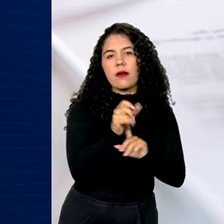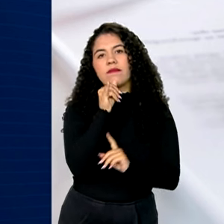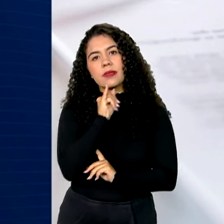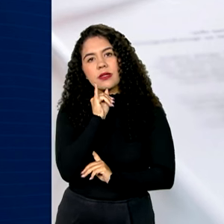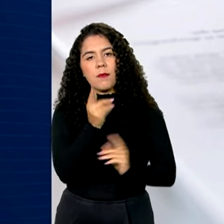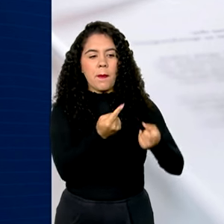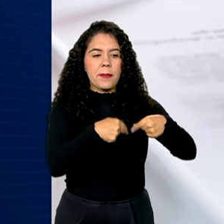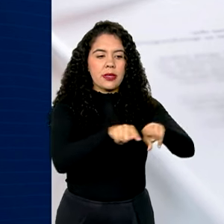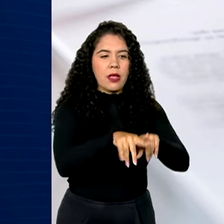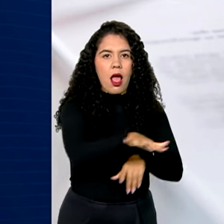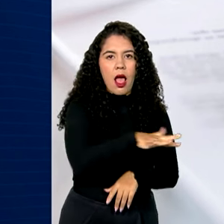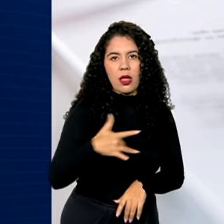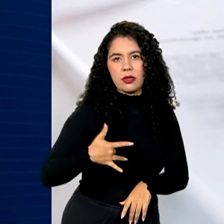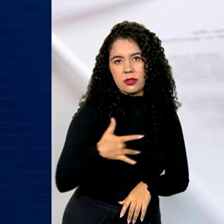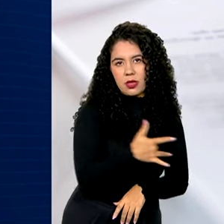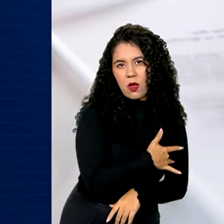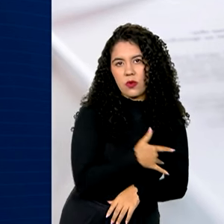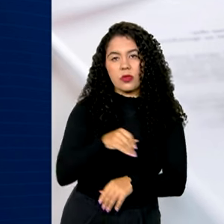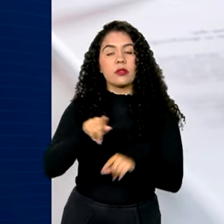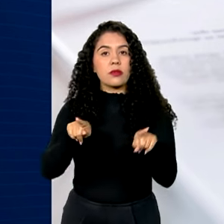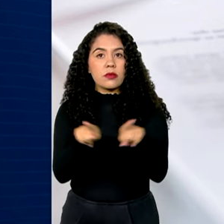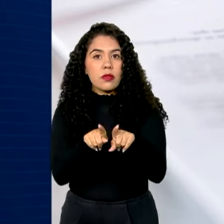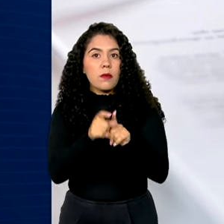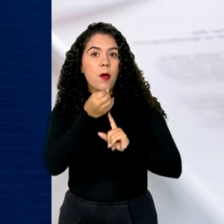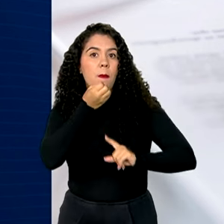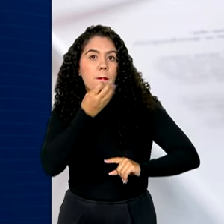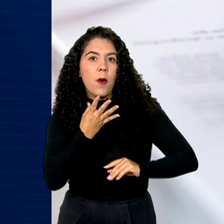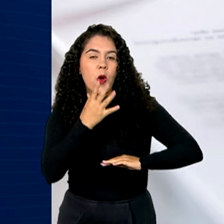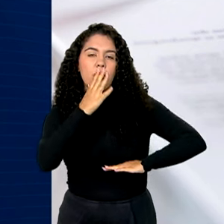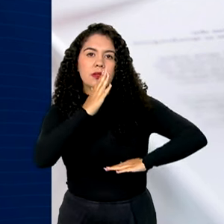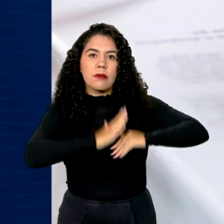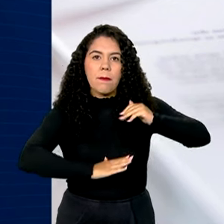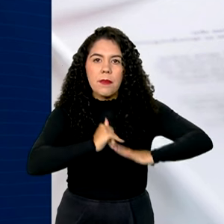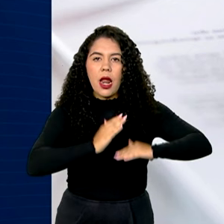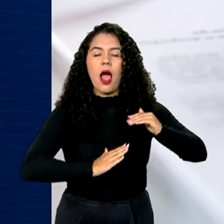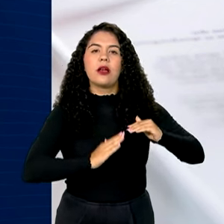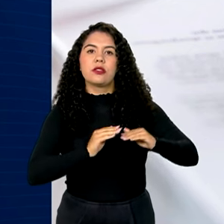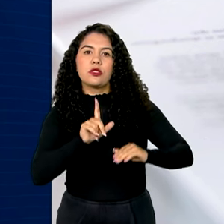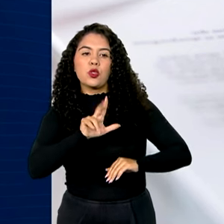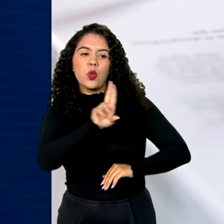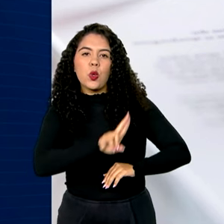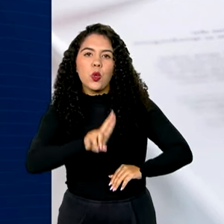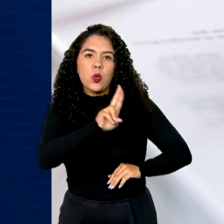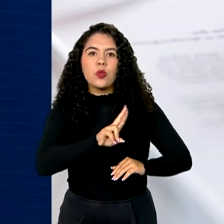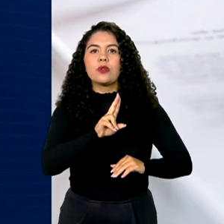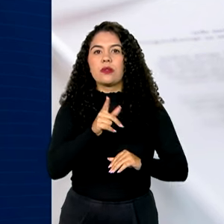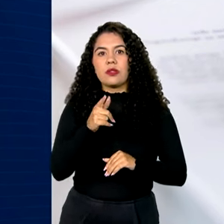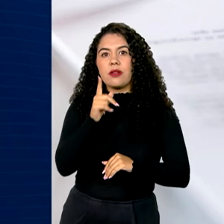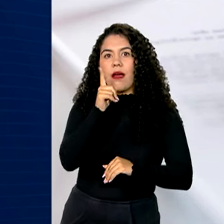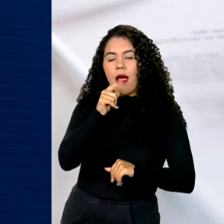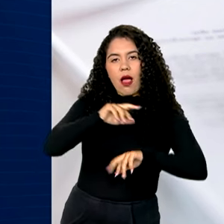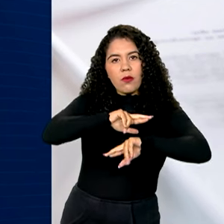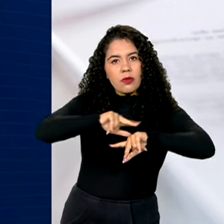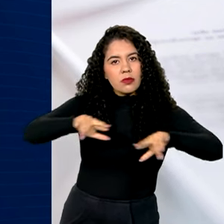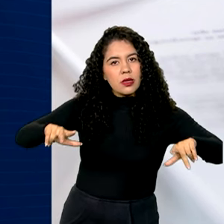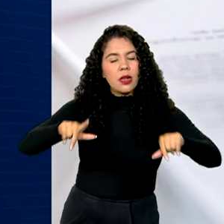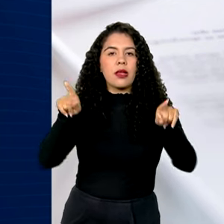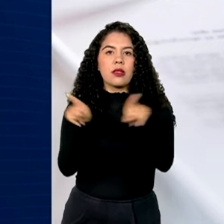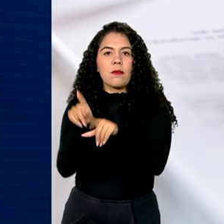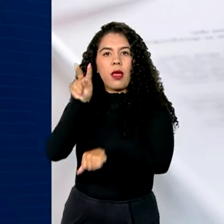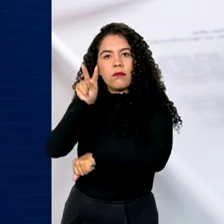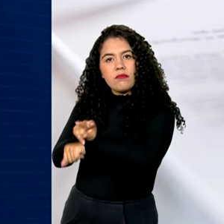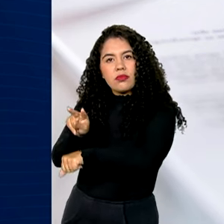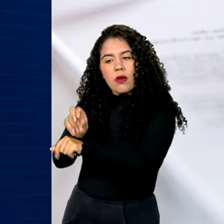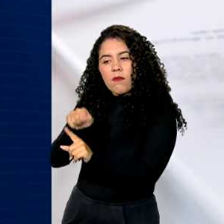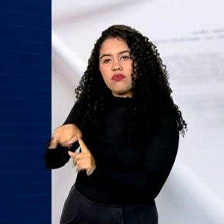saúde pública, boas práticas no uso de recursos hídricos naturais e preservação do meio ambiente.